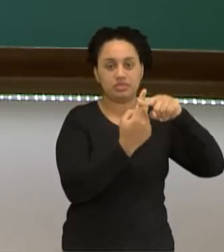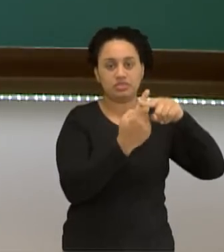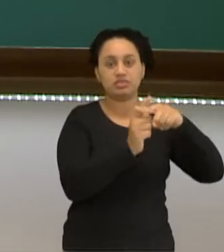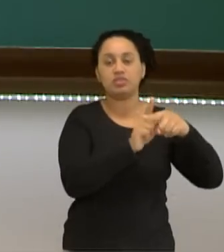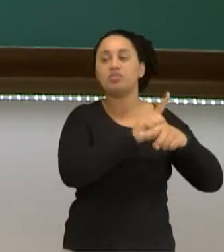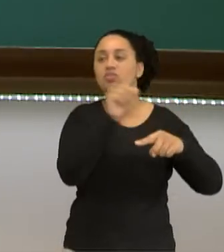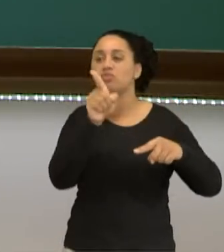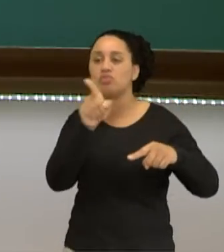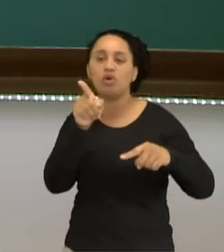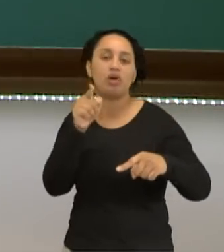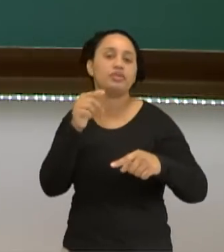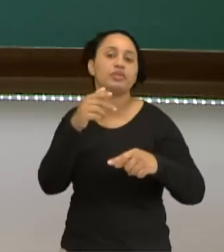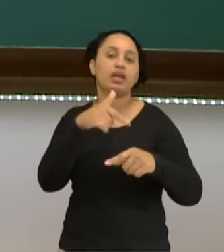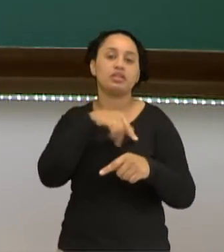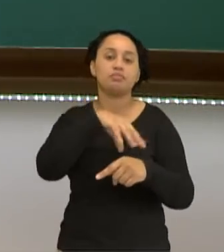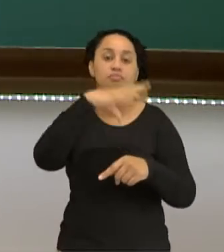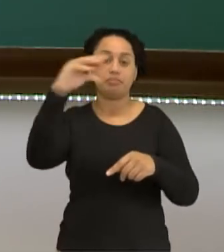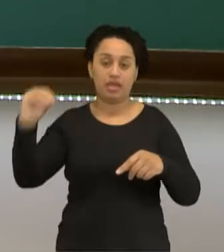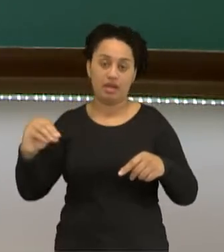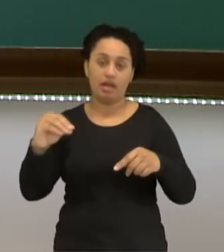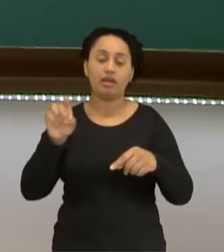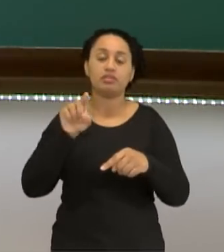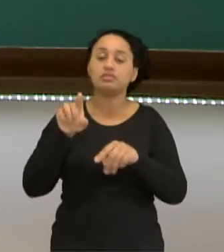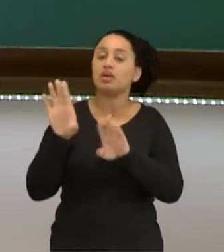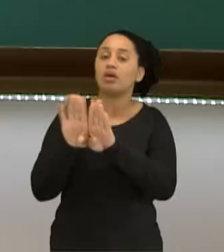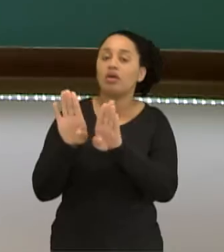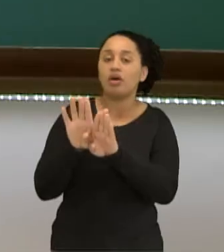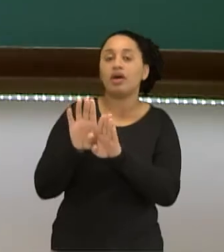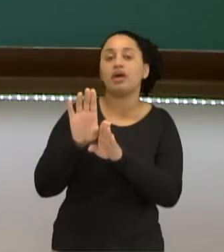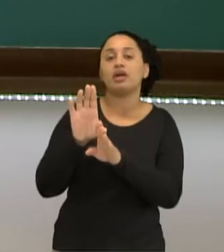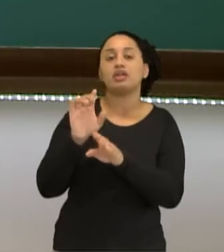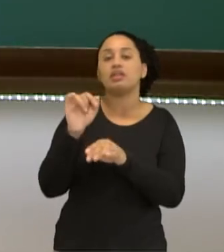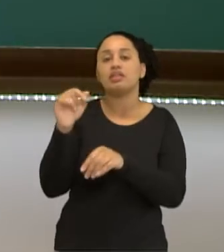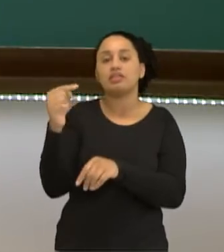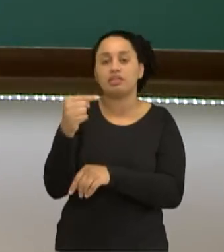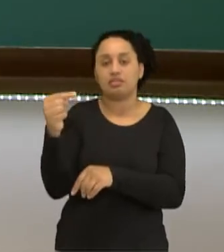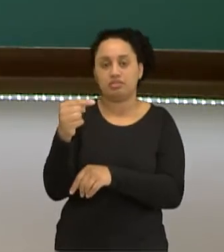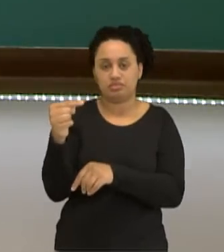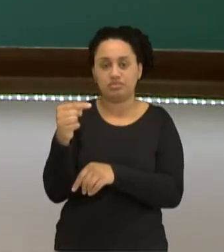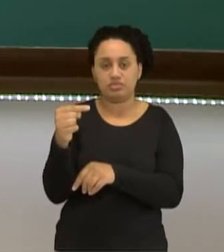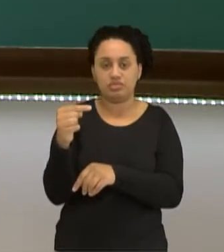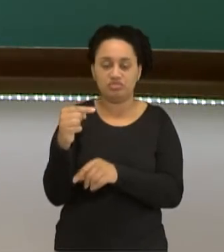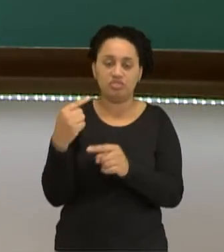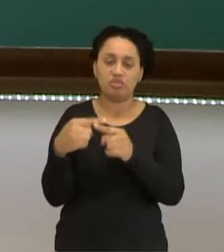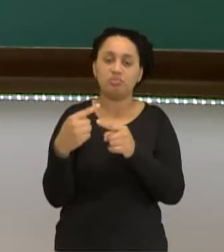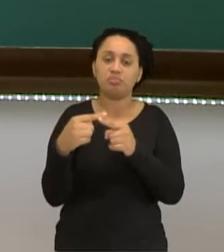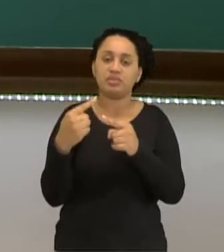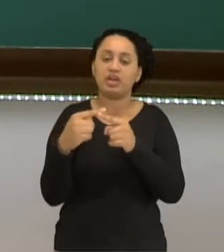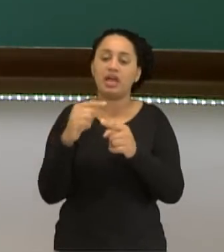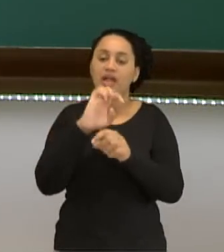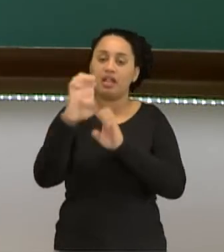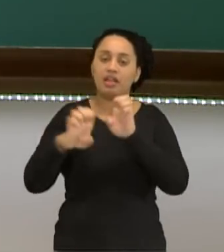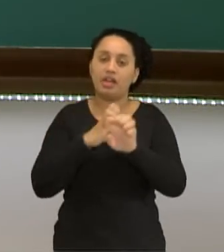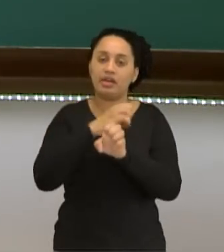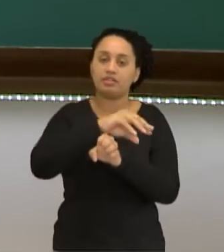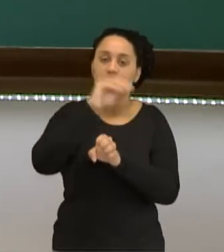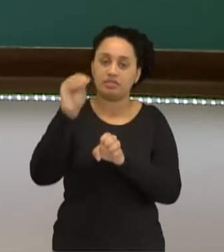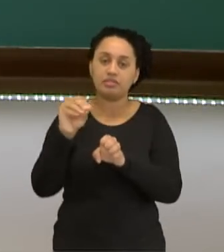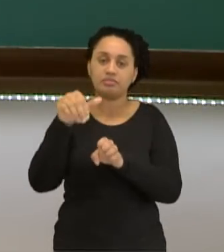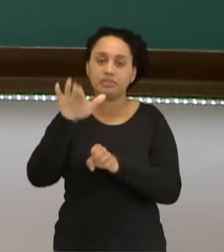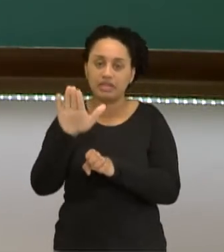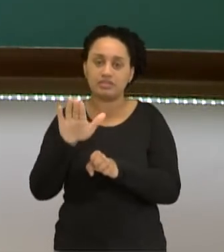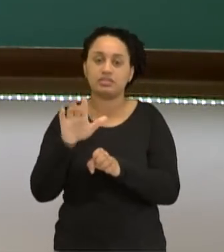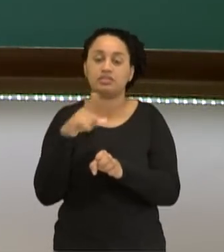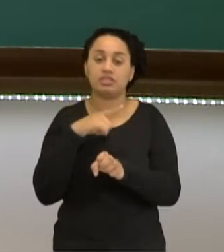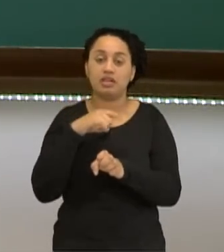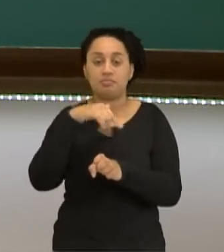Os íons que ganharam elétrons são chamados de íon negativo, porque ganharam elétrons, ficaram com carga negativa